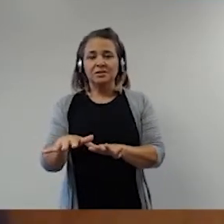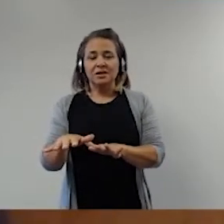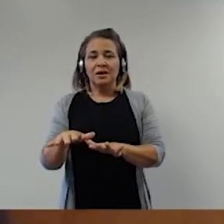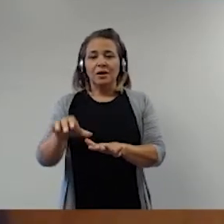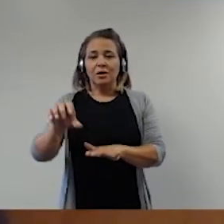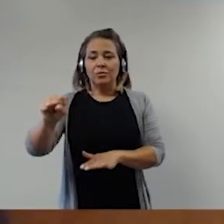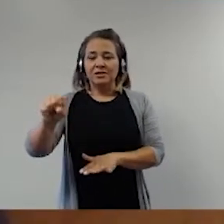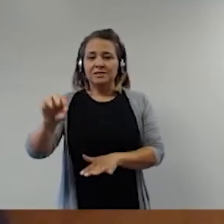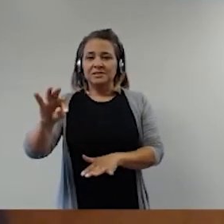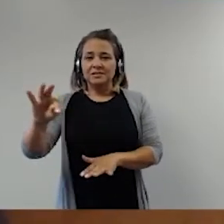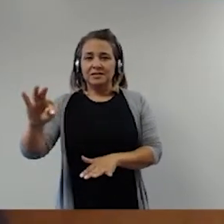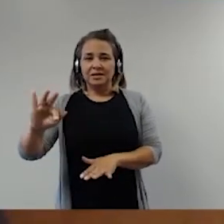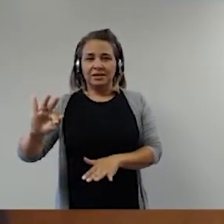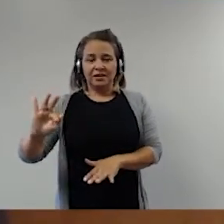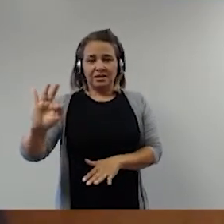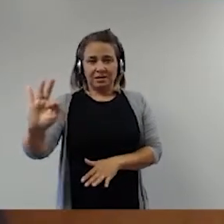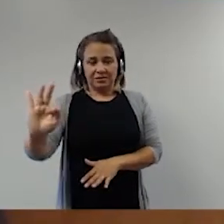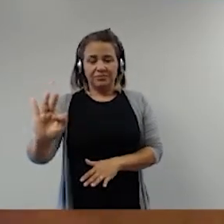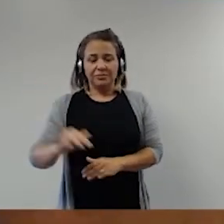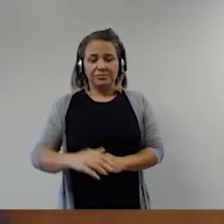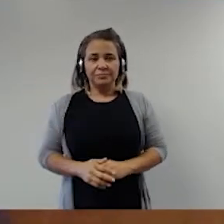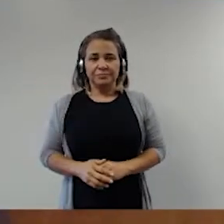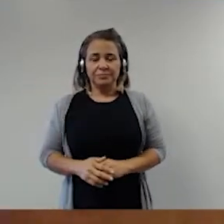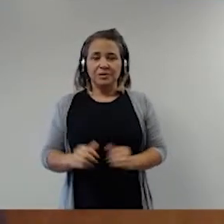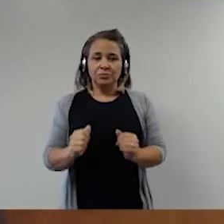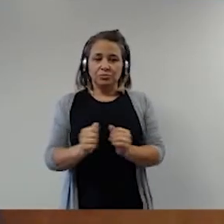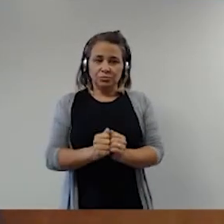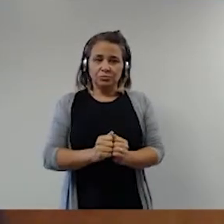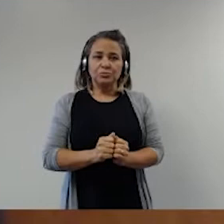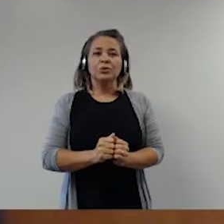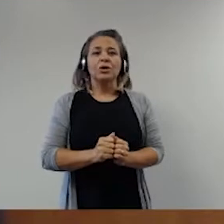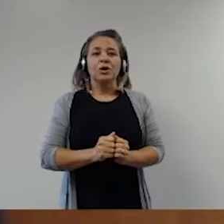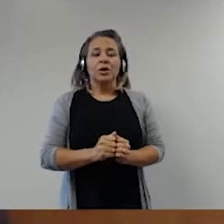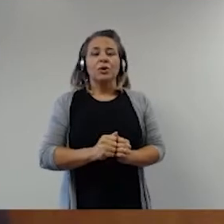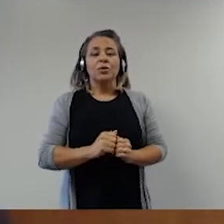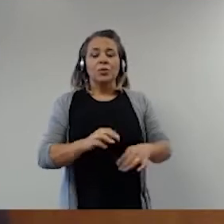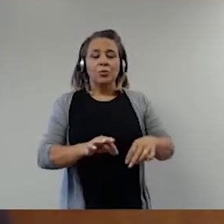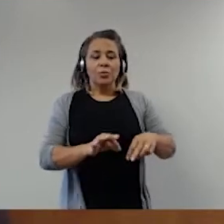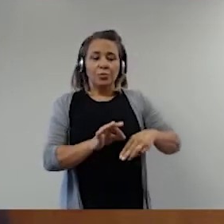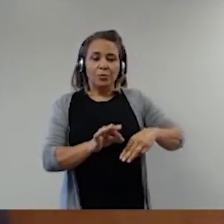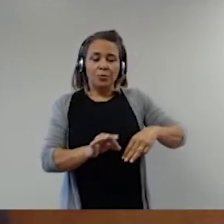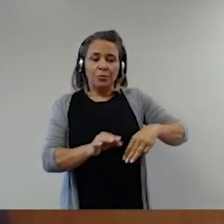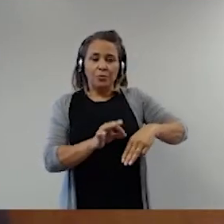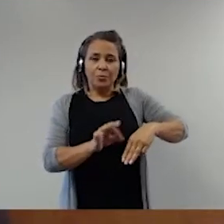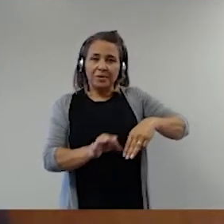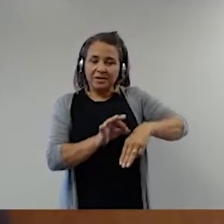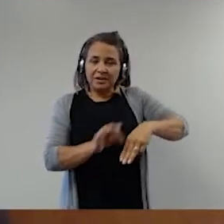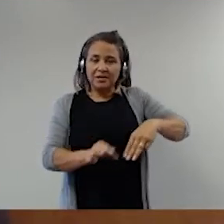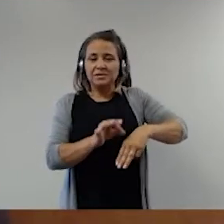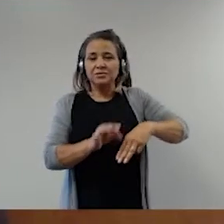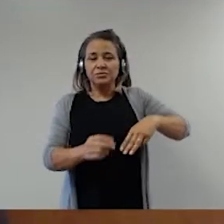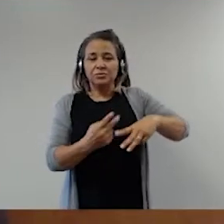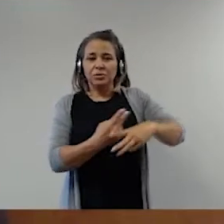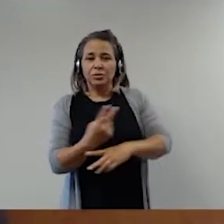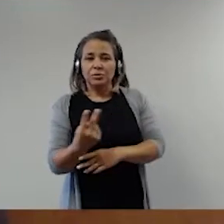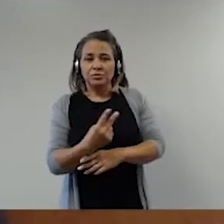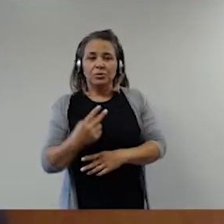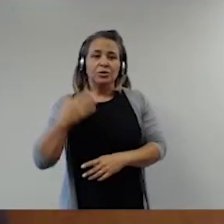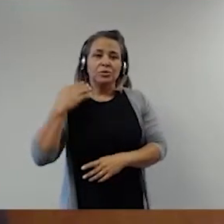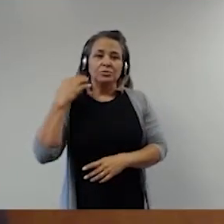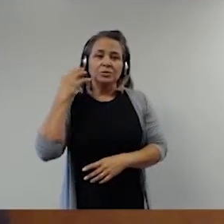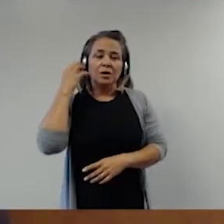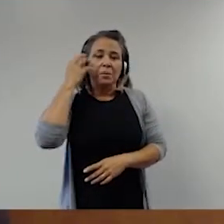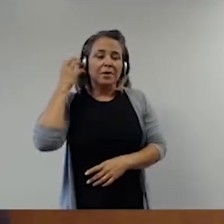Federal, manifestações, a verdade, monocráticas, do ministro Luiz Roberto Barroso e do ministro Luiz Fux, presidente eleito, futuro